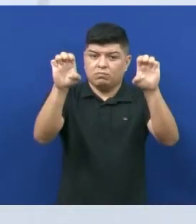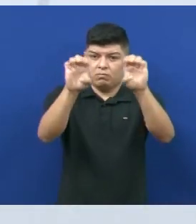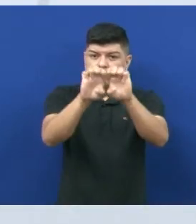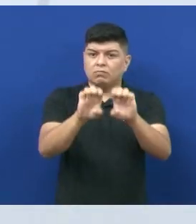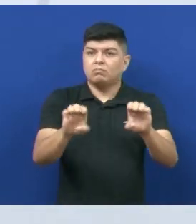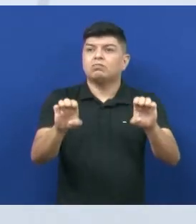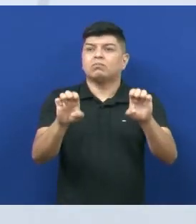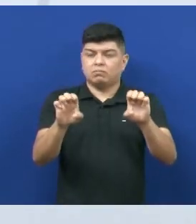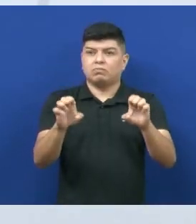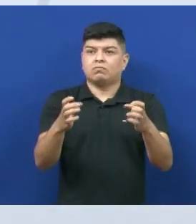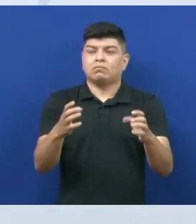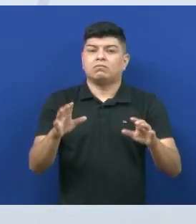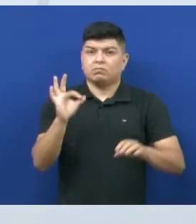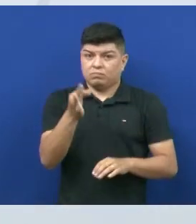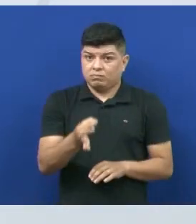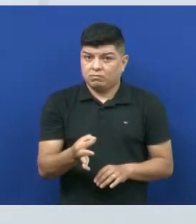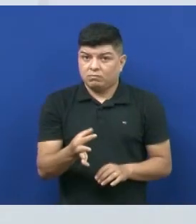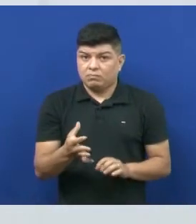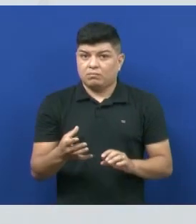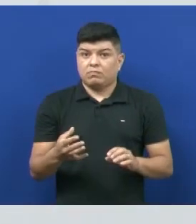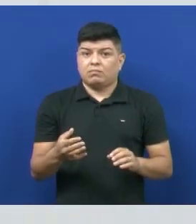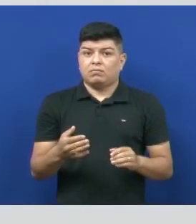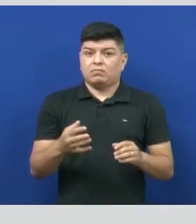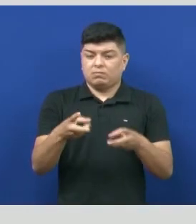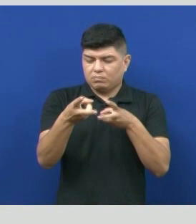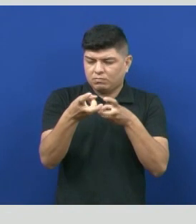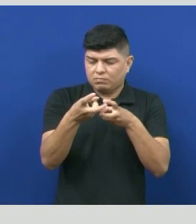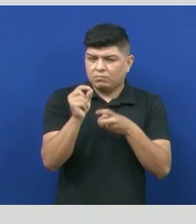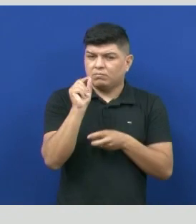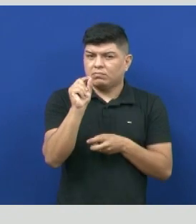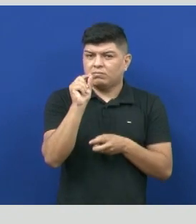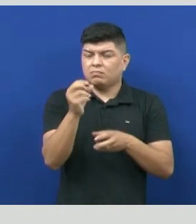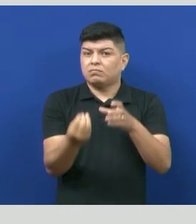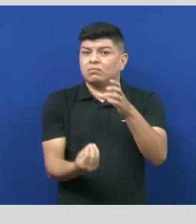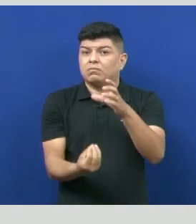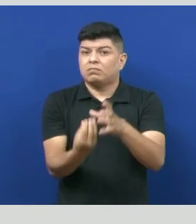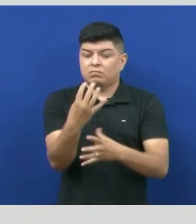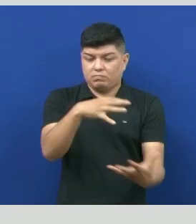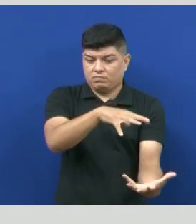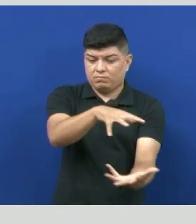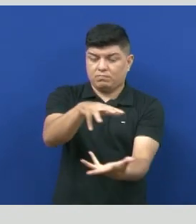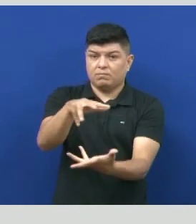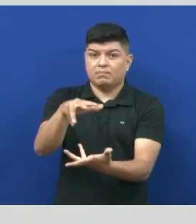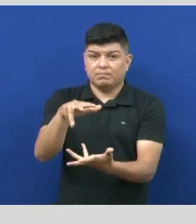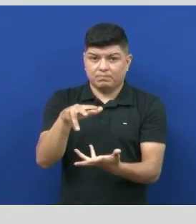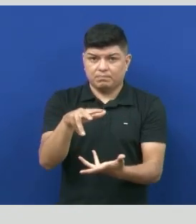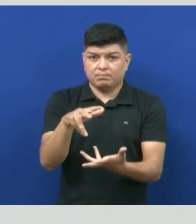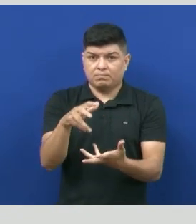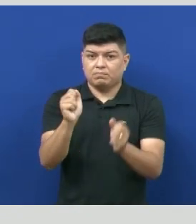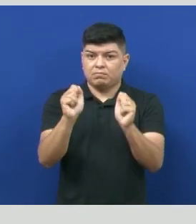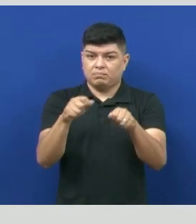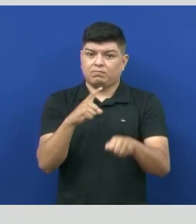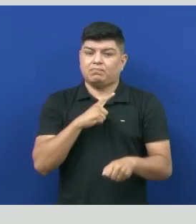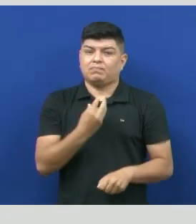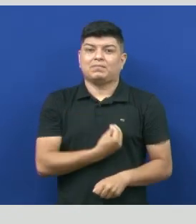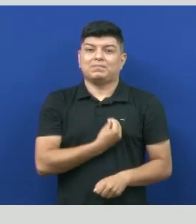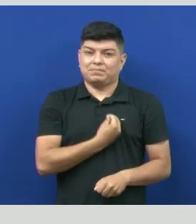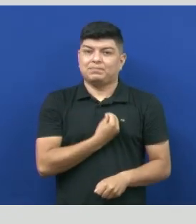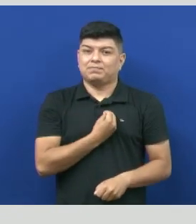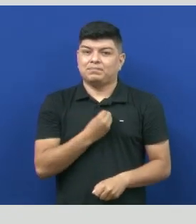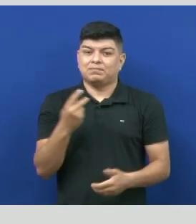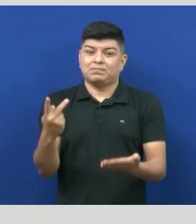de coacervatos, certo? E a partir daí, percebeu-se que a Terra tinha condições para surgir a vida. Isso